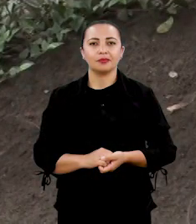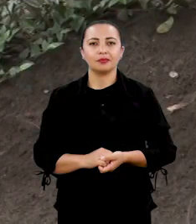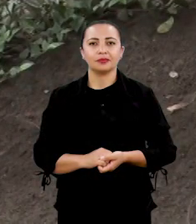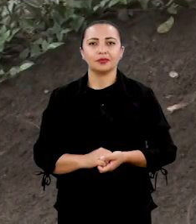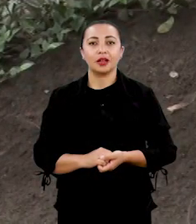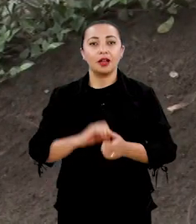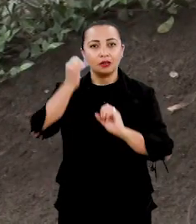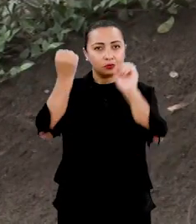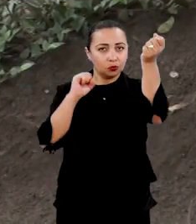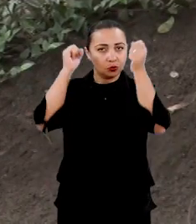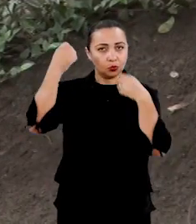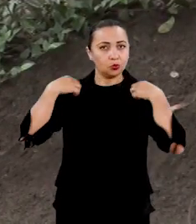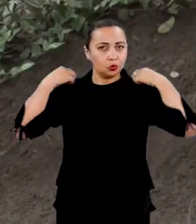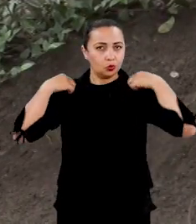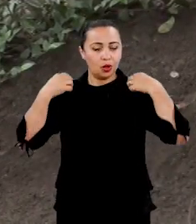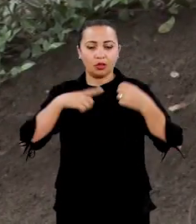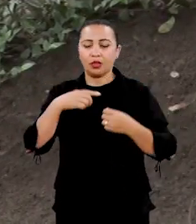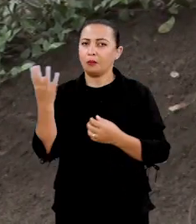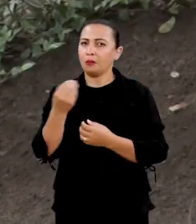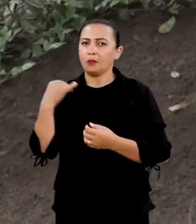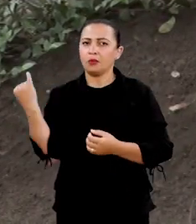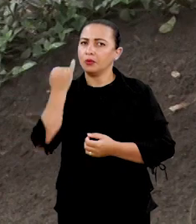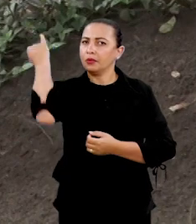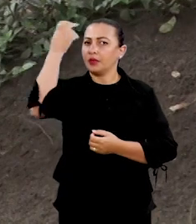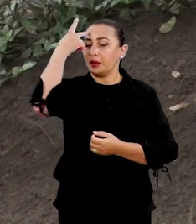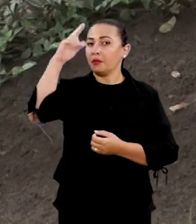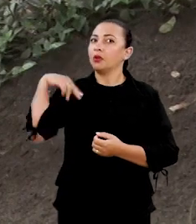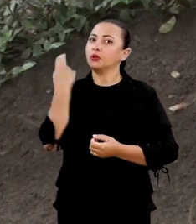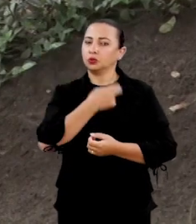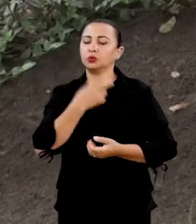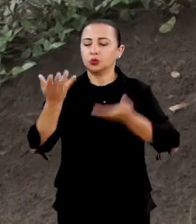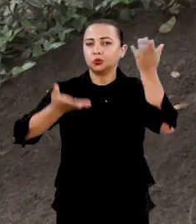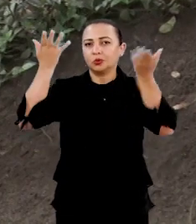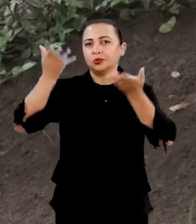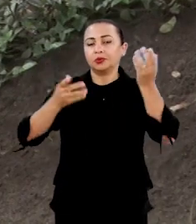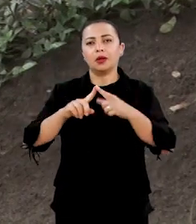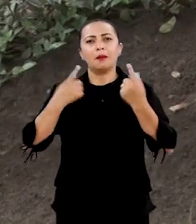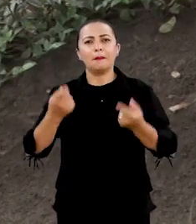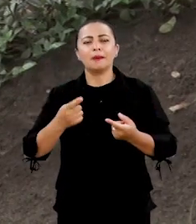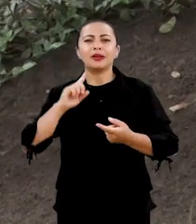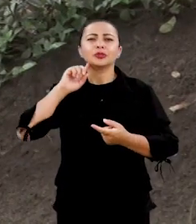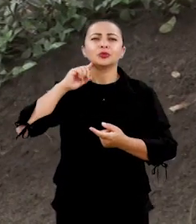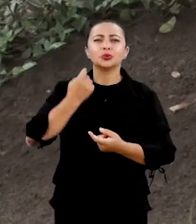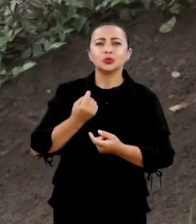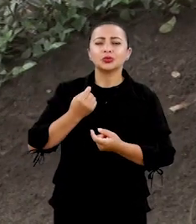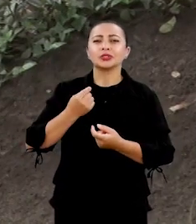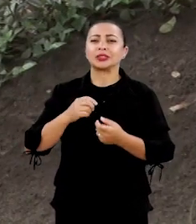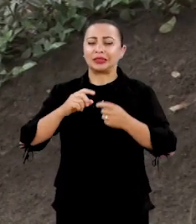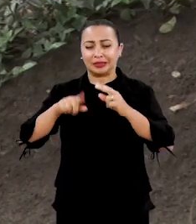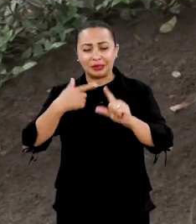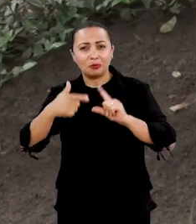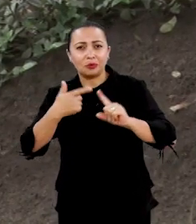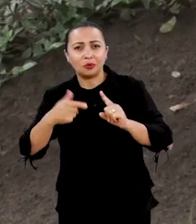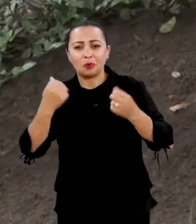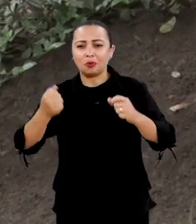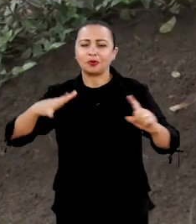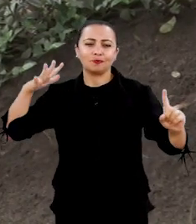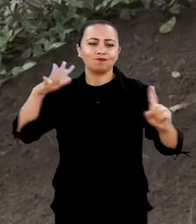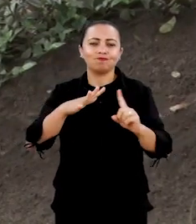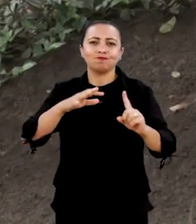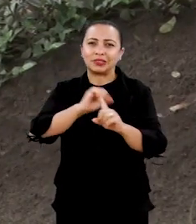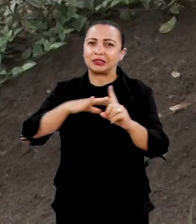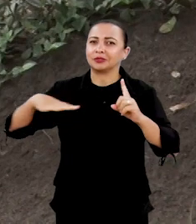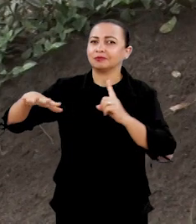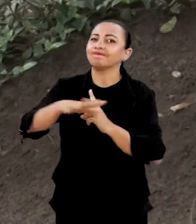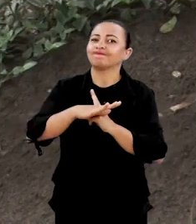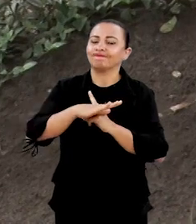A indústria têxtil tem muita importância para a nossa economia, mas os resíduos da produção podem gerar sérios impactos